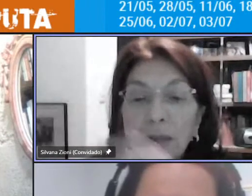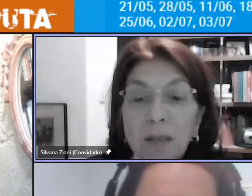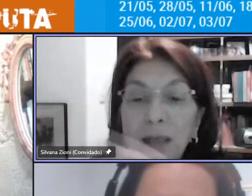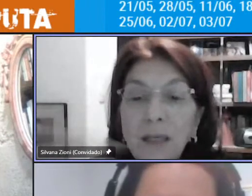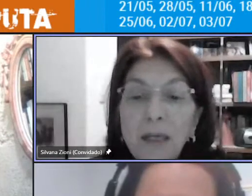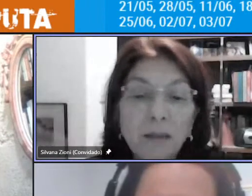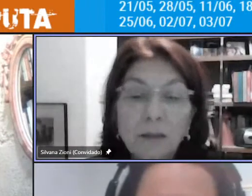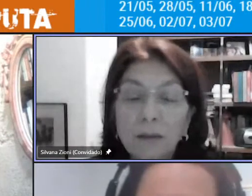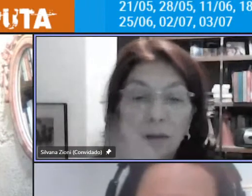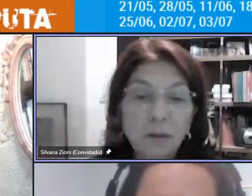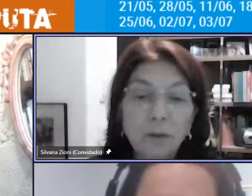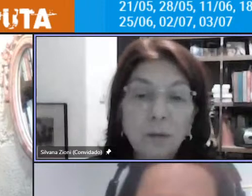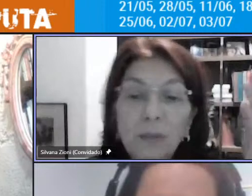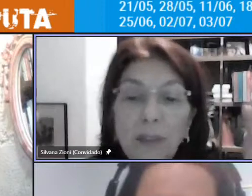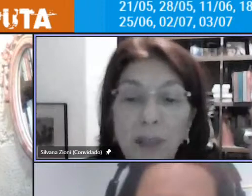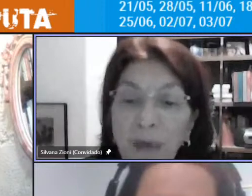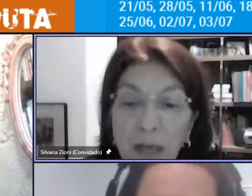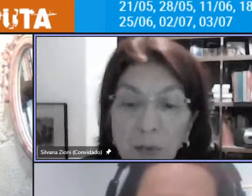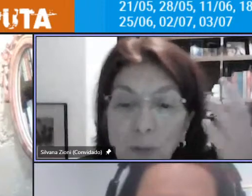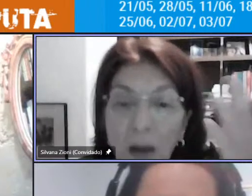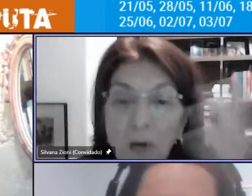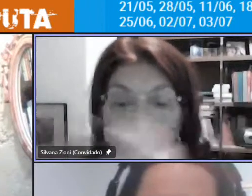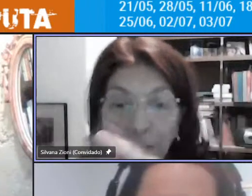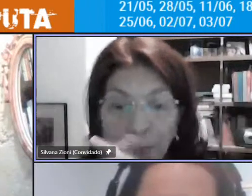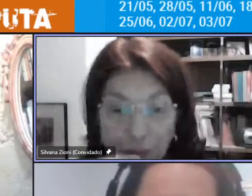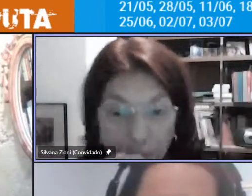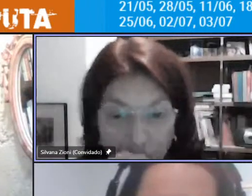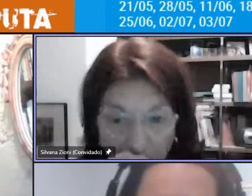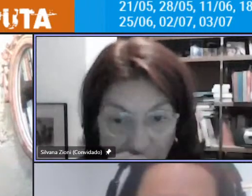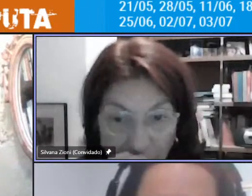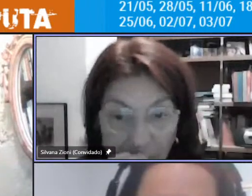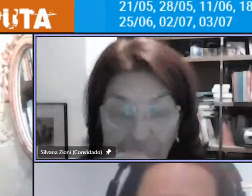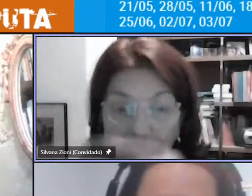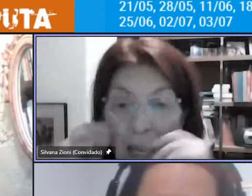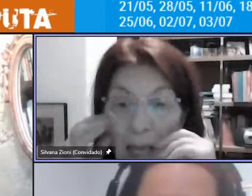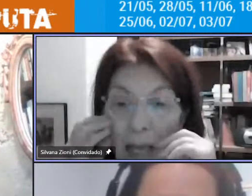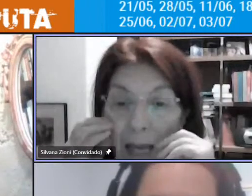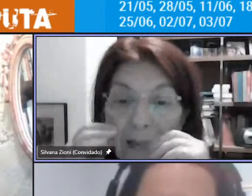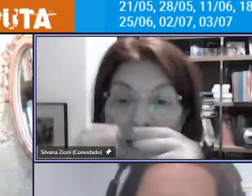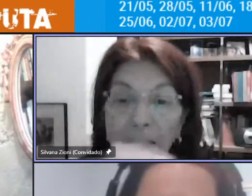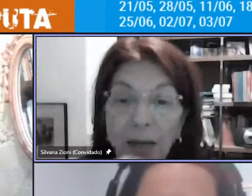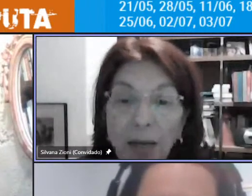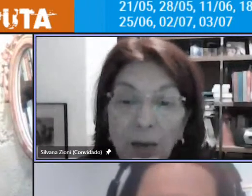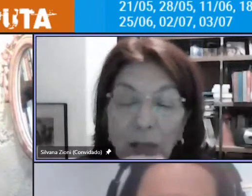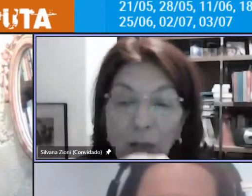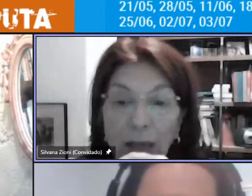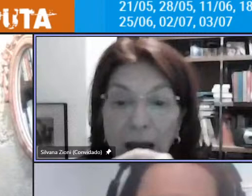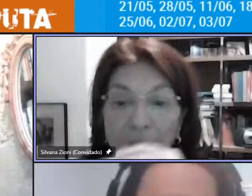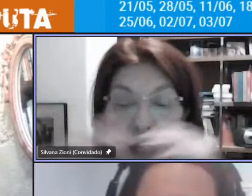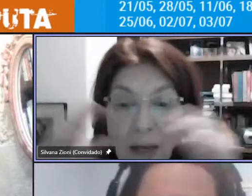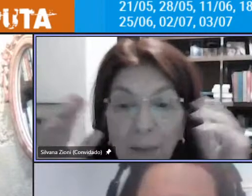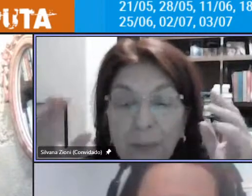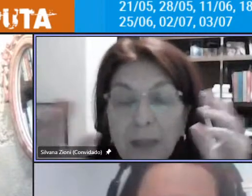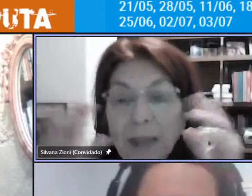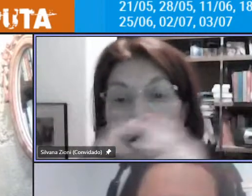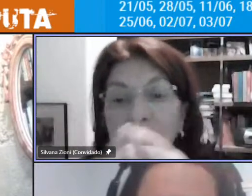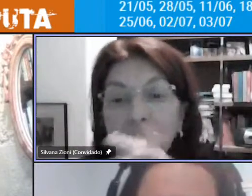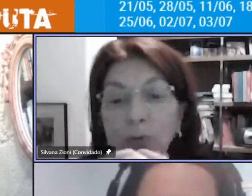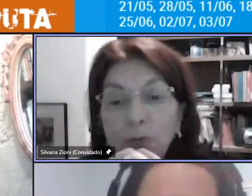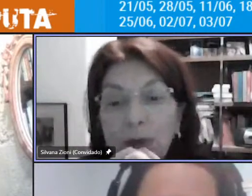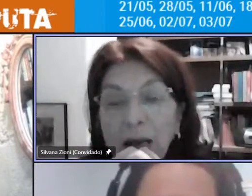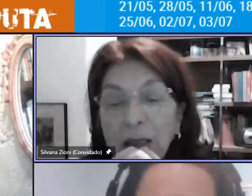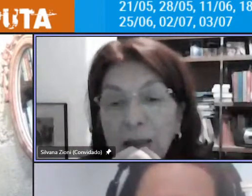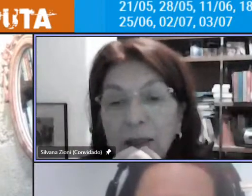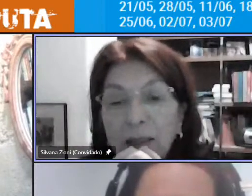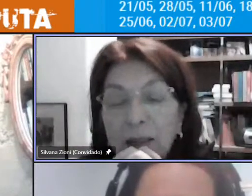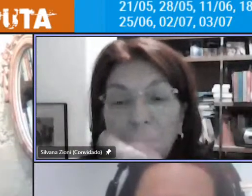frequente tenha um intervalo de uma hora essa eu acho que a a